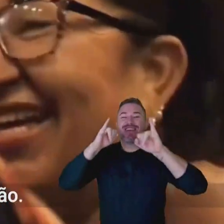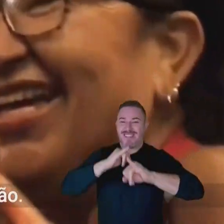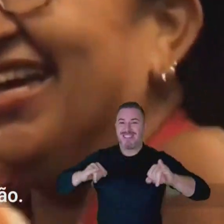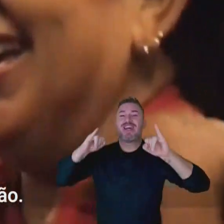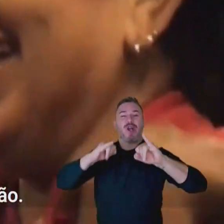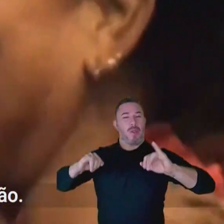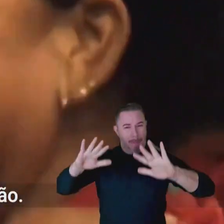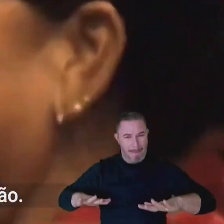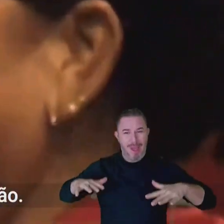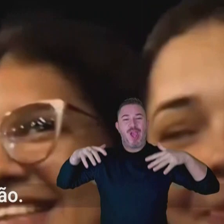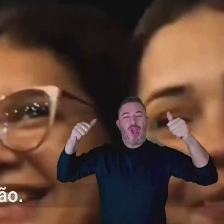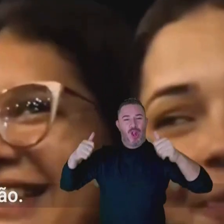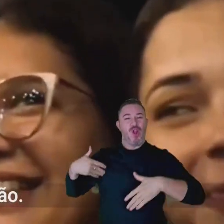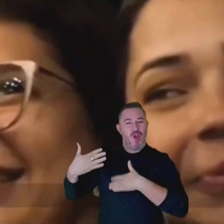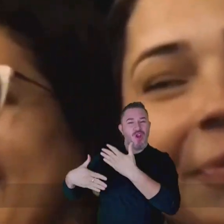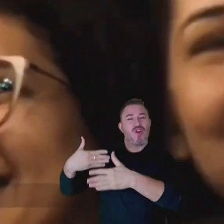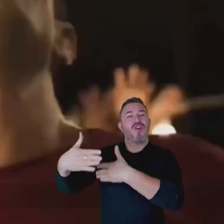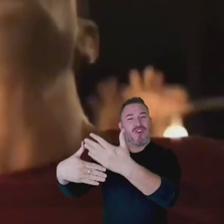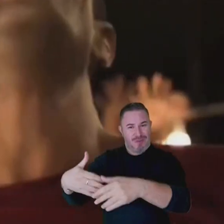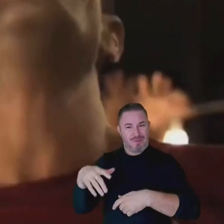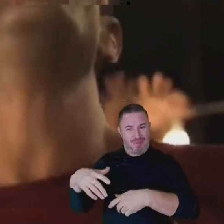que dias melhores virão